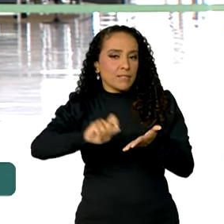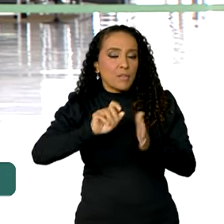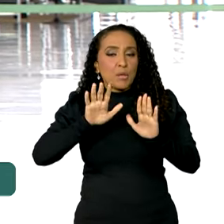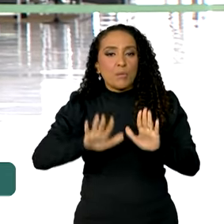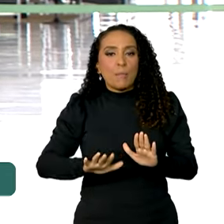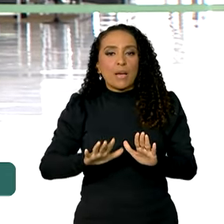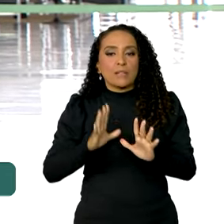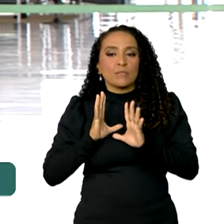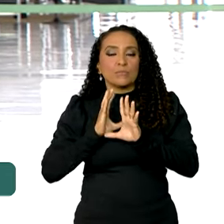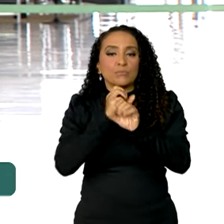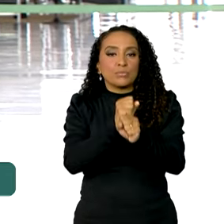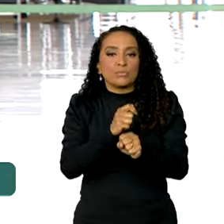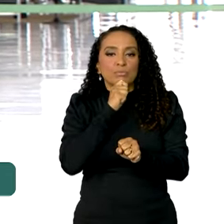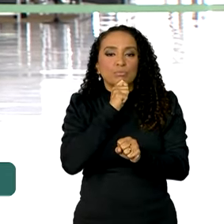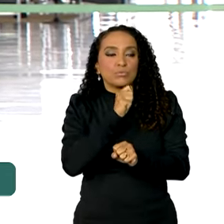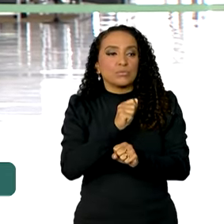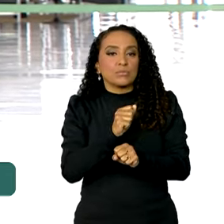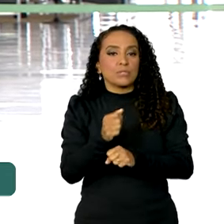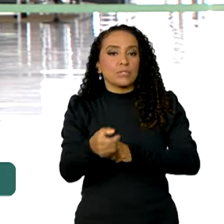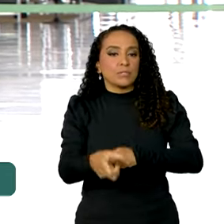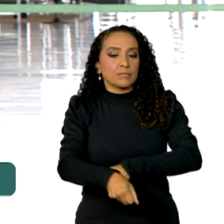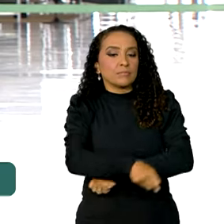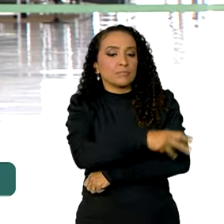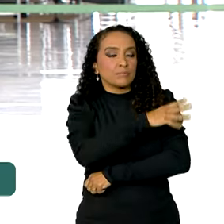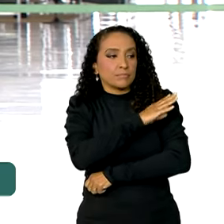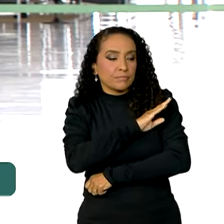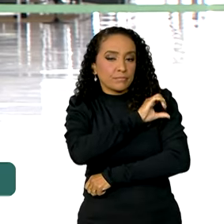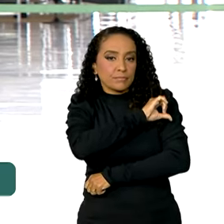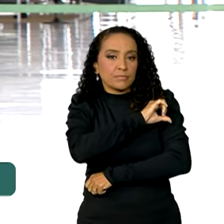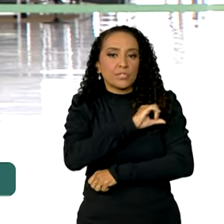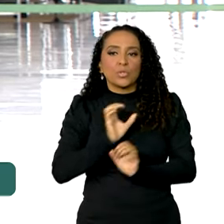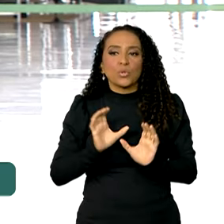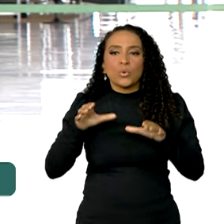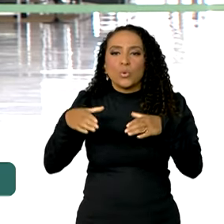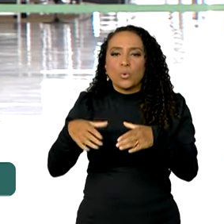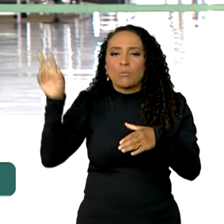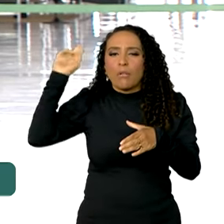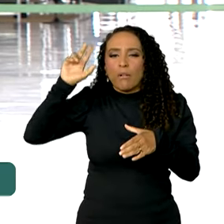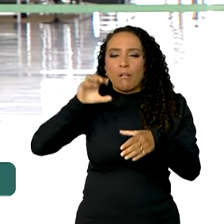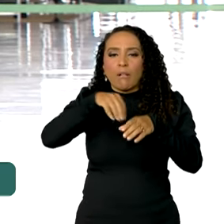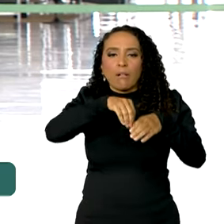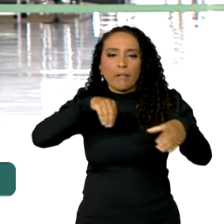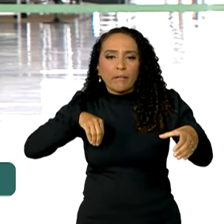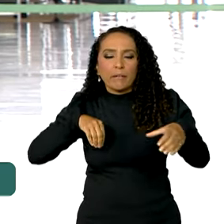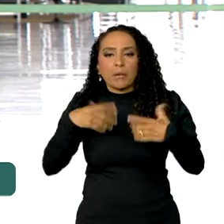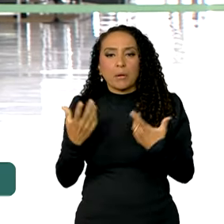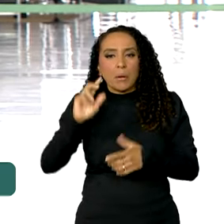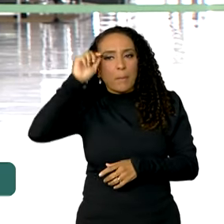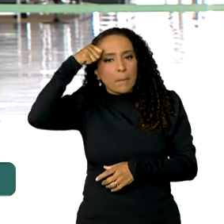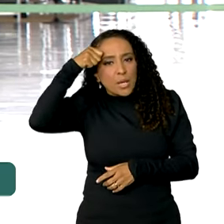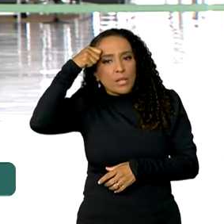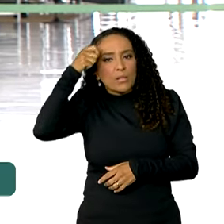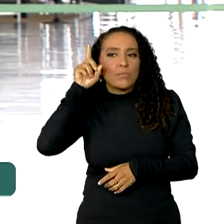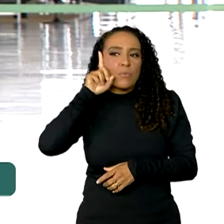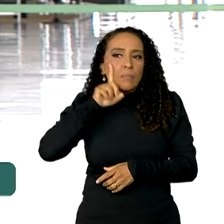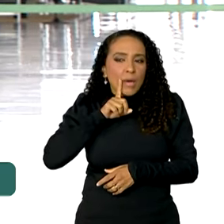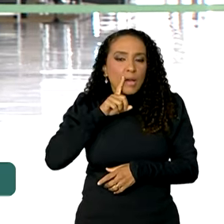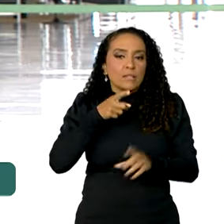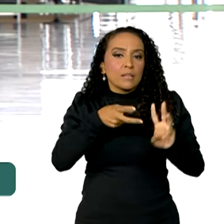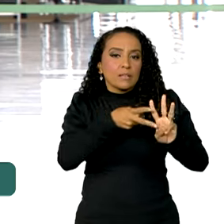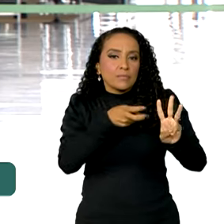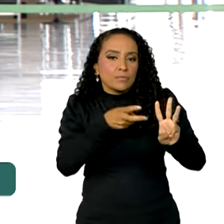mas não completaram o ensino fundamental, com foco em grupos historicamente excluídos, como pretos, pardos,